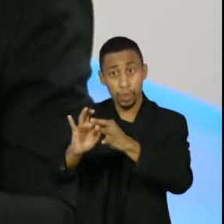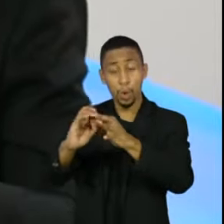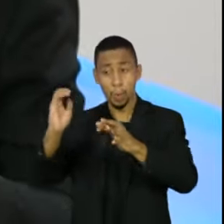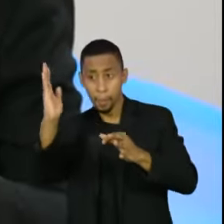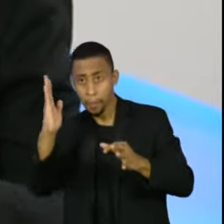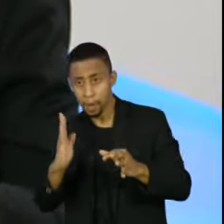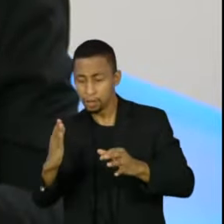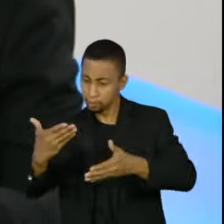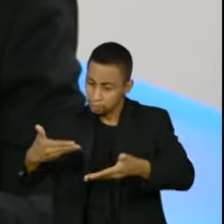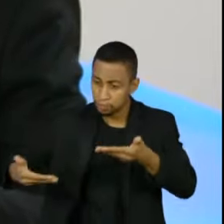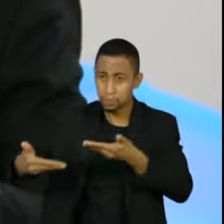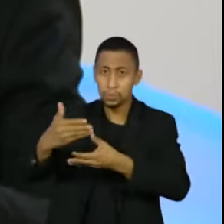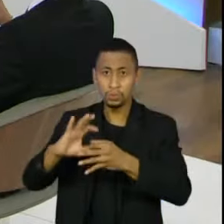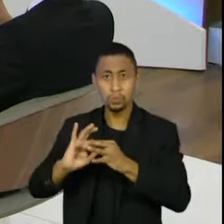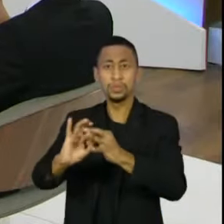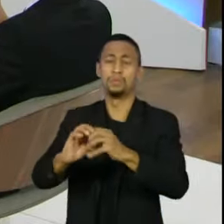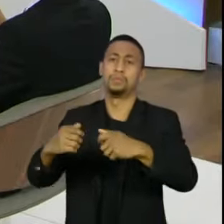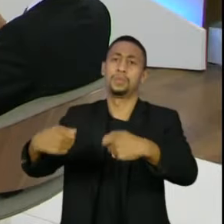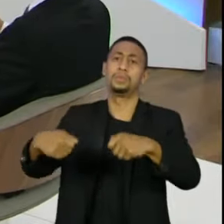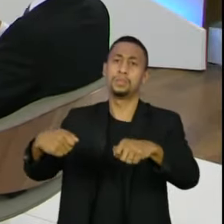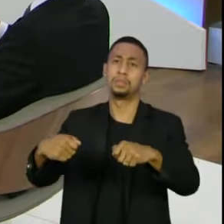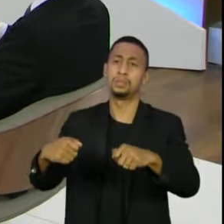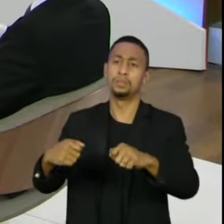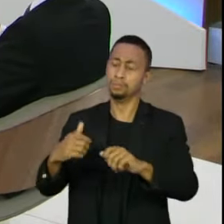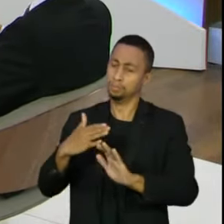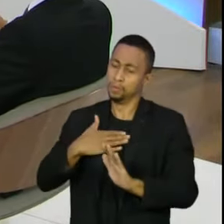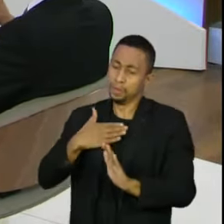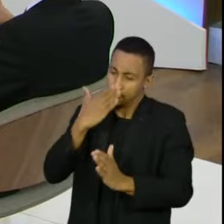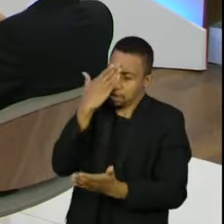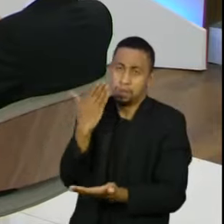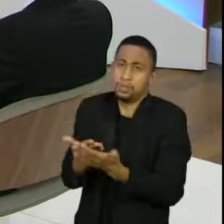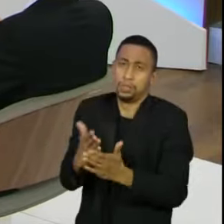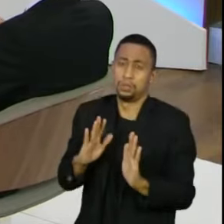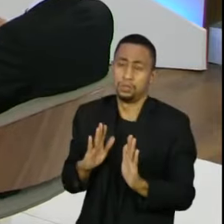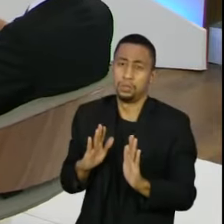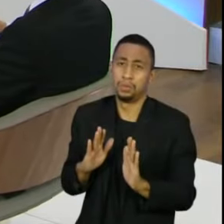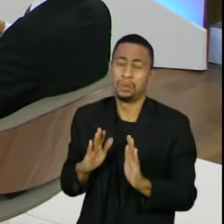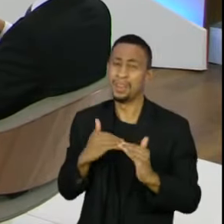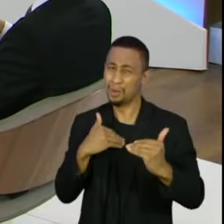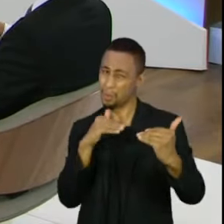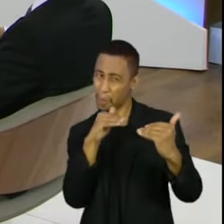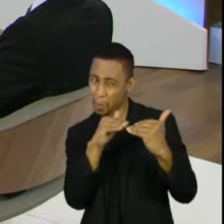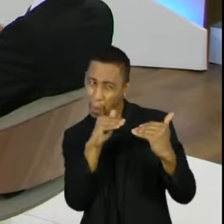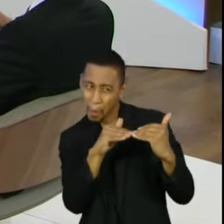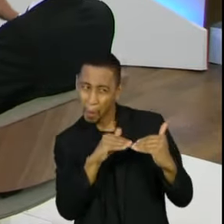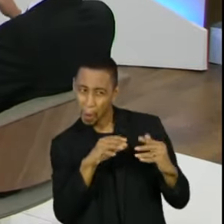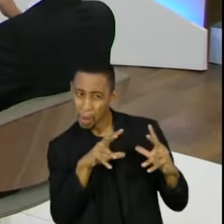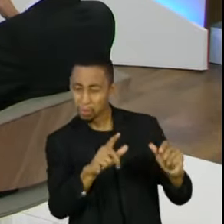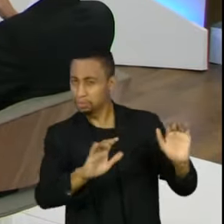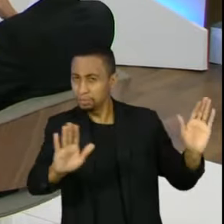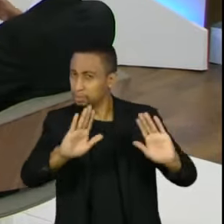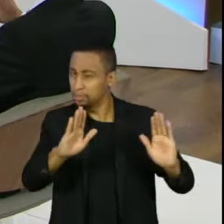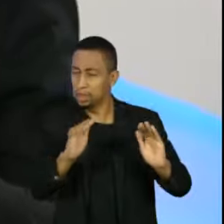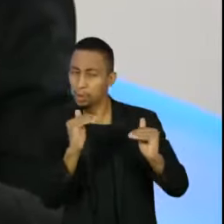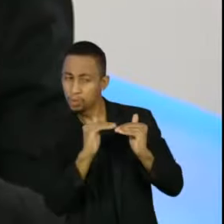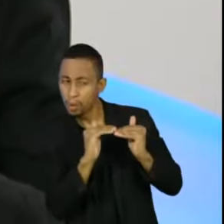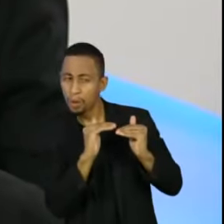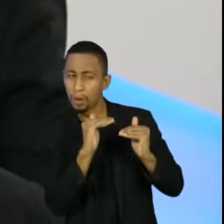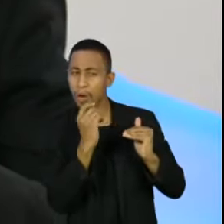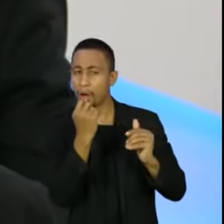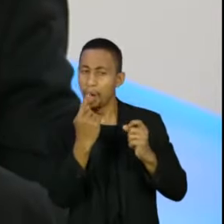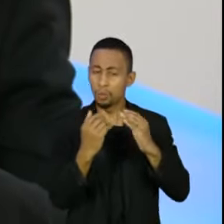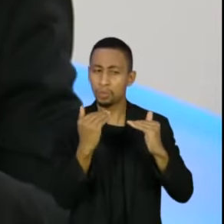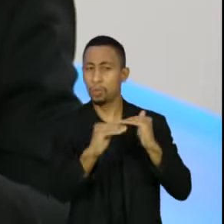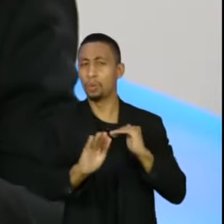não desunião. Então, essa é uma lógica que eu tenho mesmo, que não significa que eu concorde com tudo, não significa que eu concorde com determinados comportamentos, e já